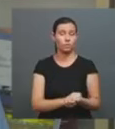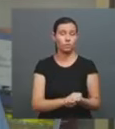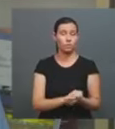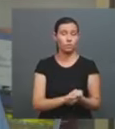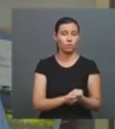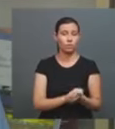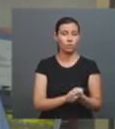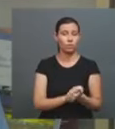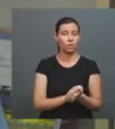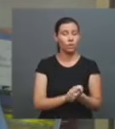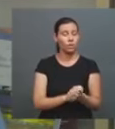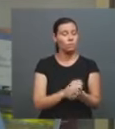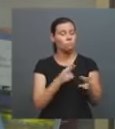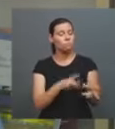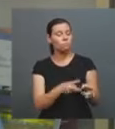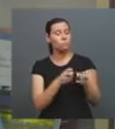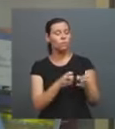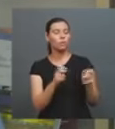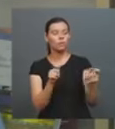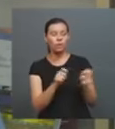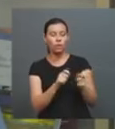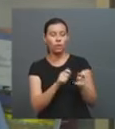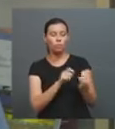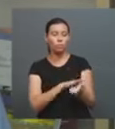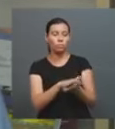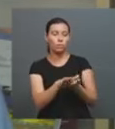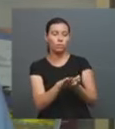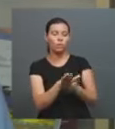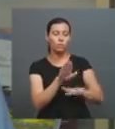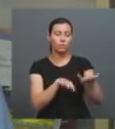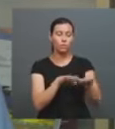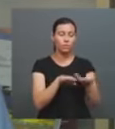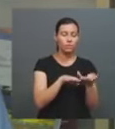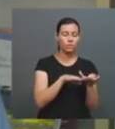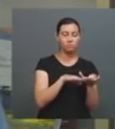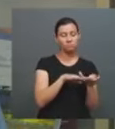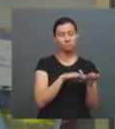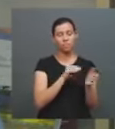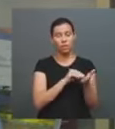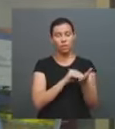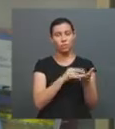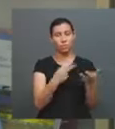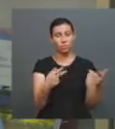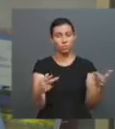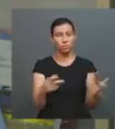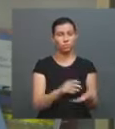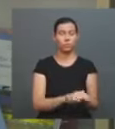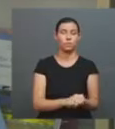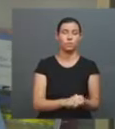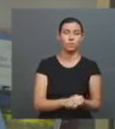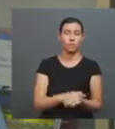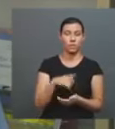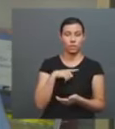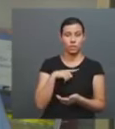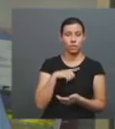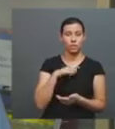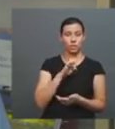faz o parecer. E com esses dois pareceres em mão, a gente submete ao Conselho Editorial, que são 11